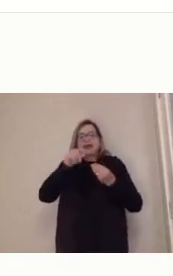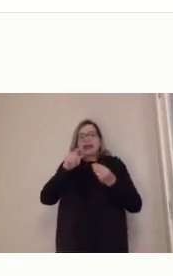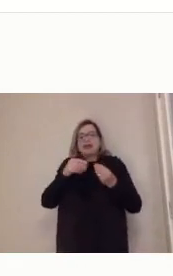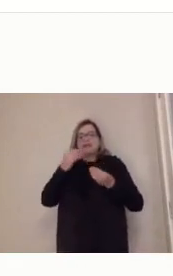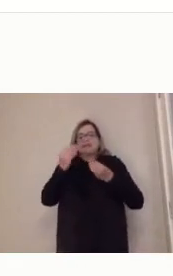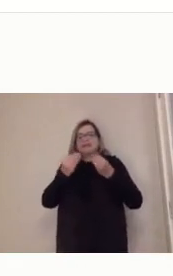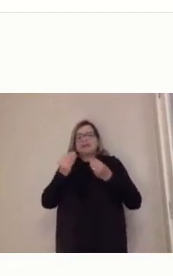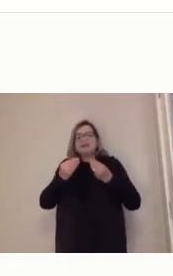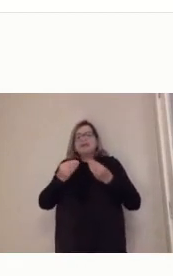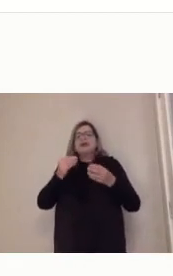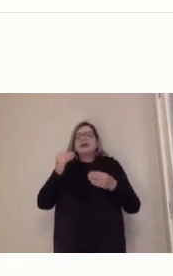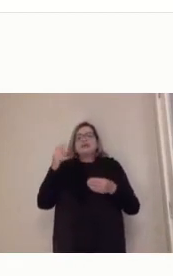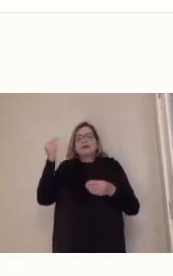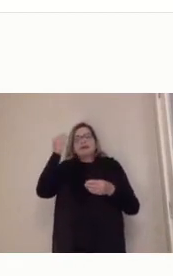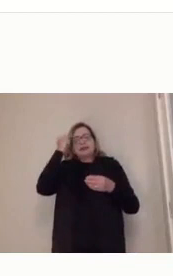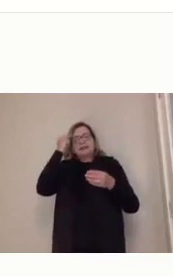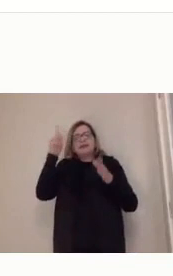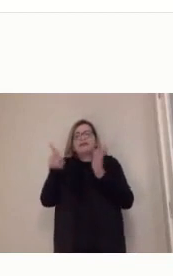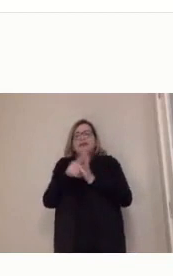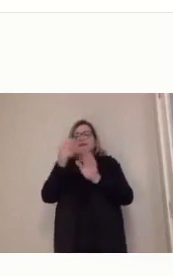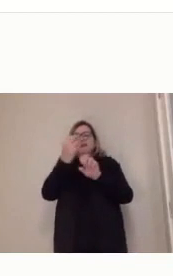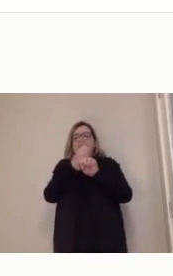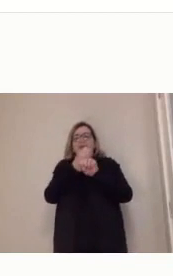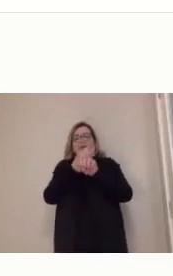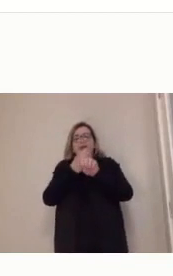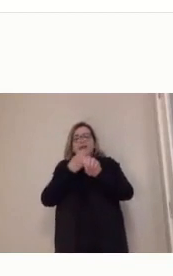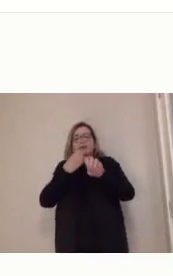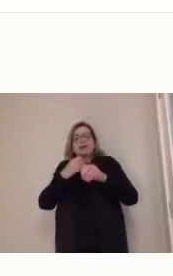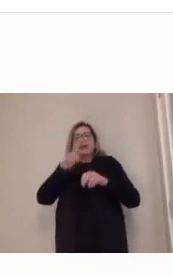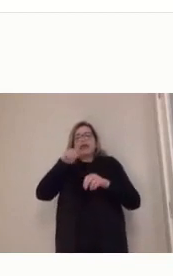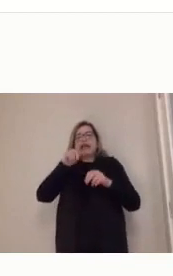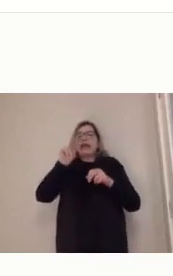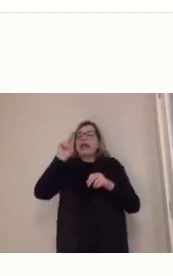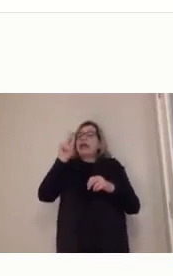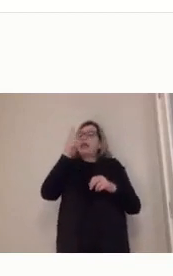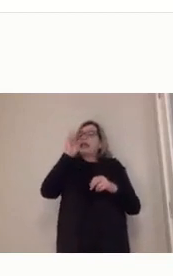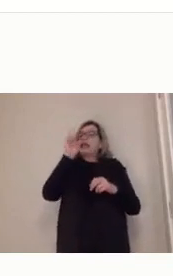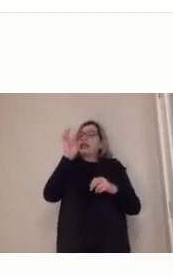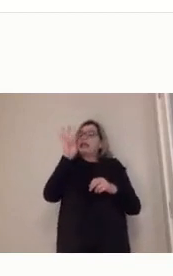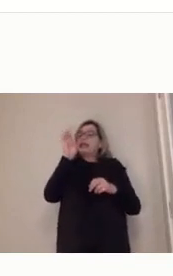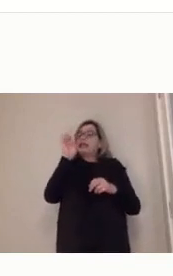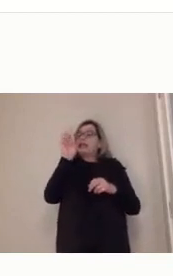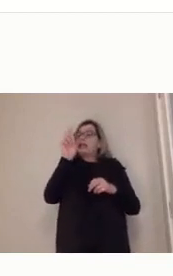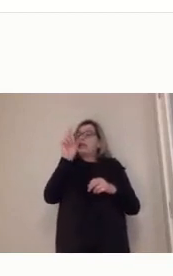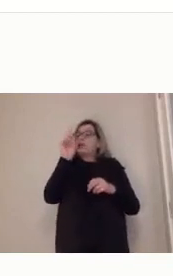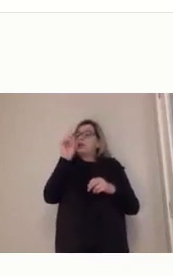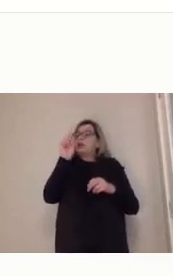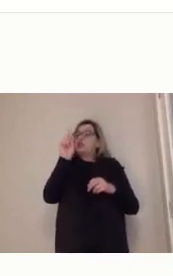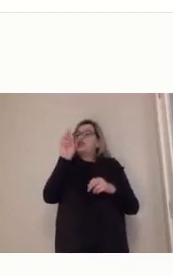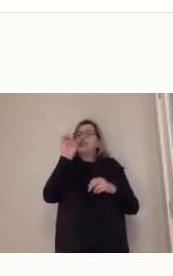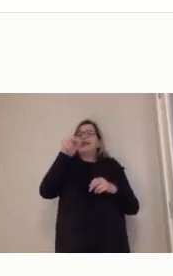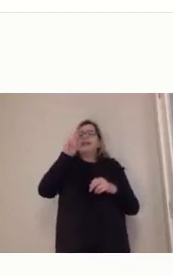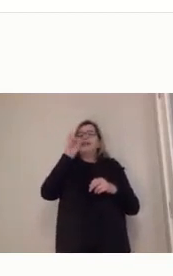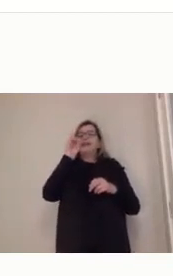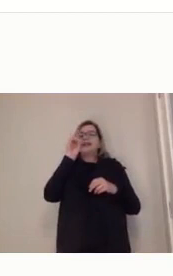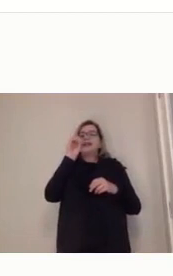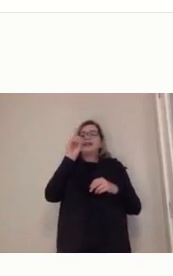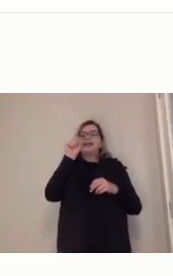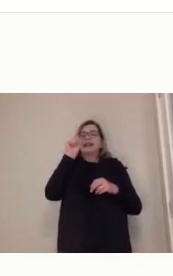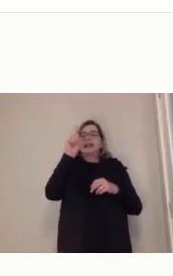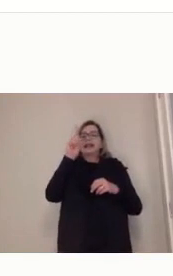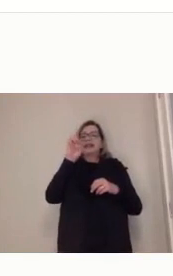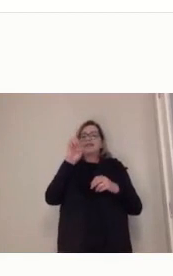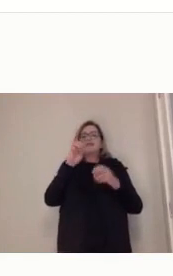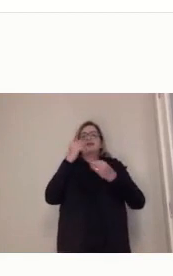à distância, a heterogeneidade, a conexão, a diversidade, tudo isso tem que pautar, né?